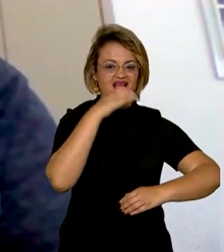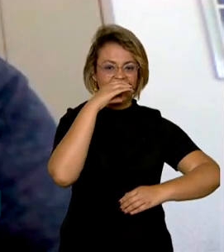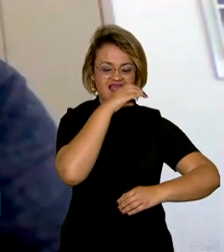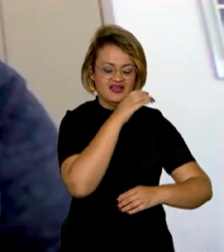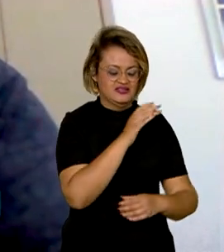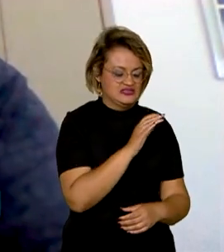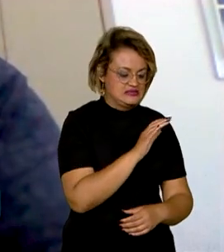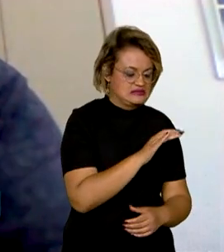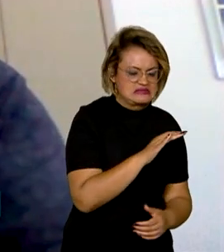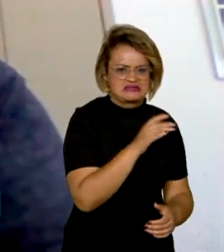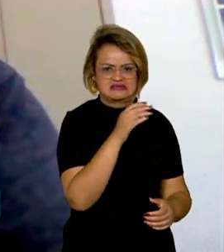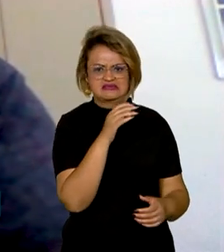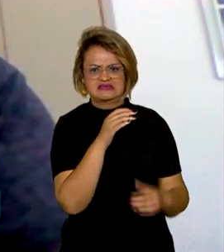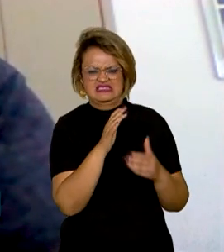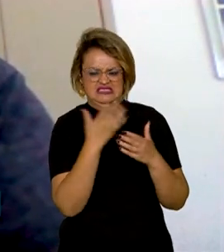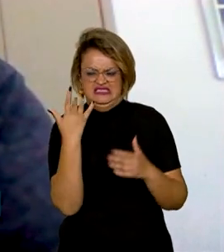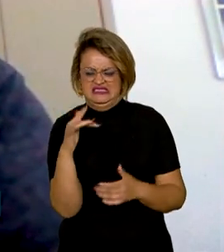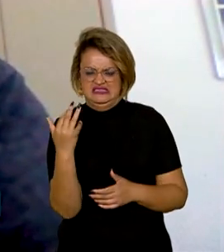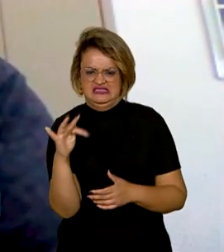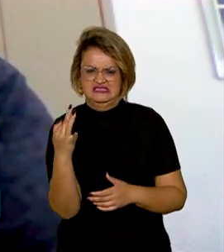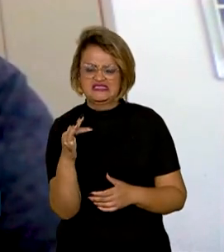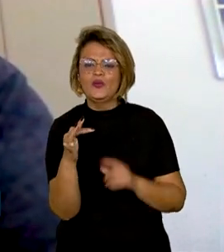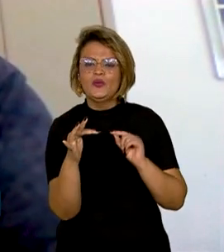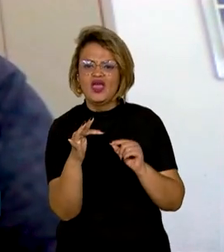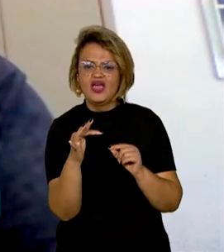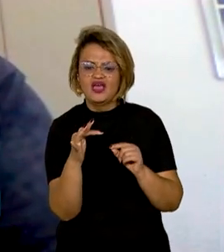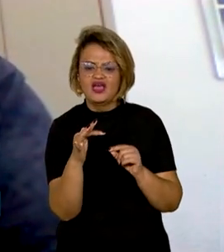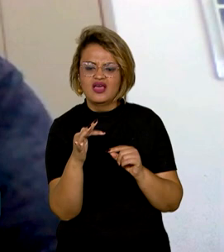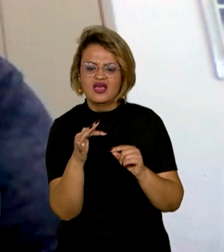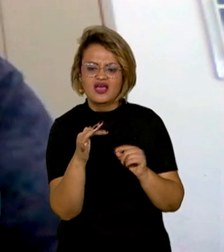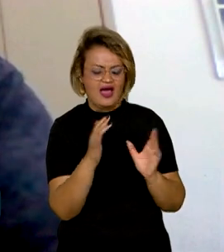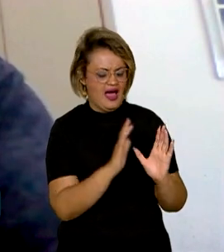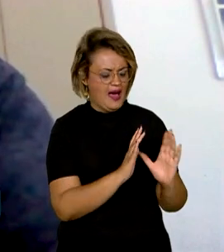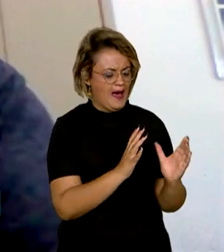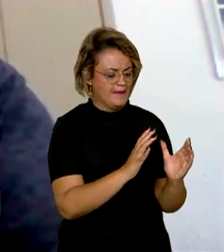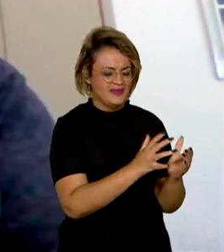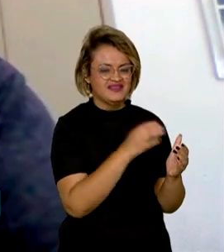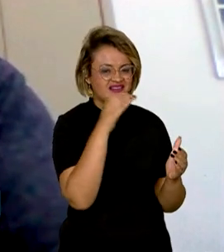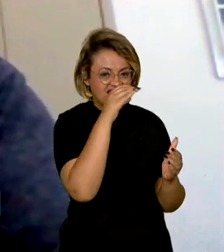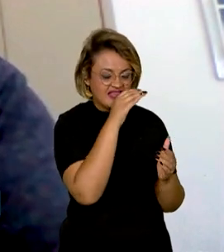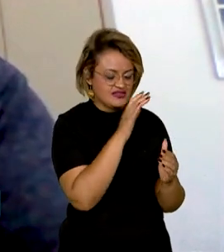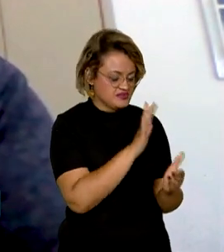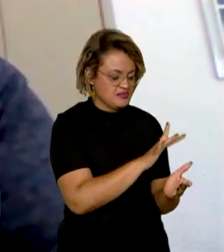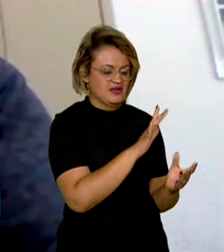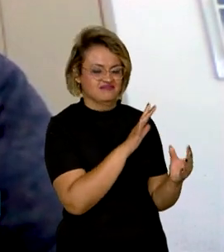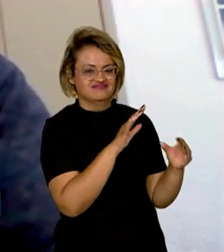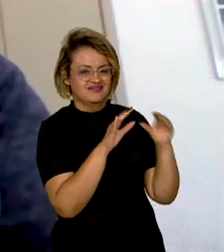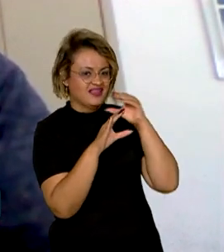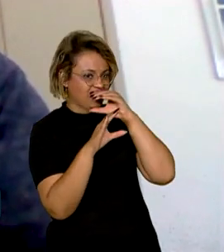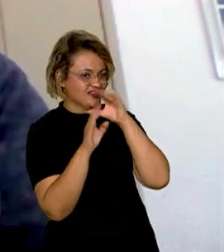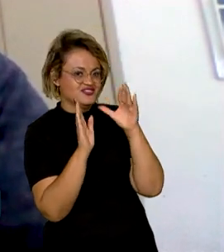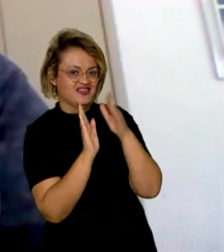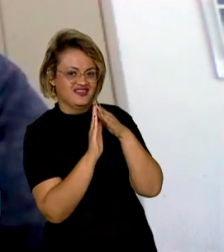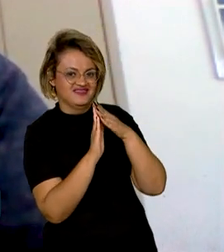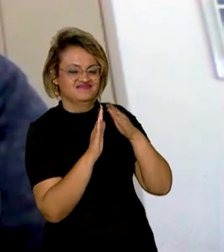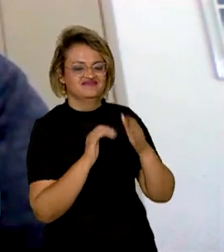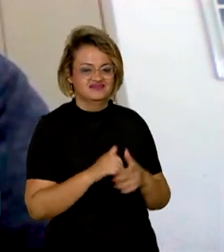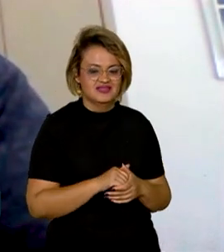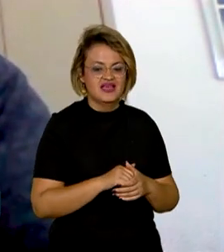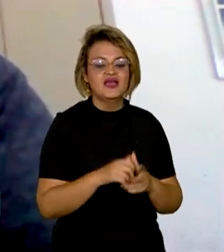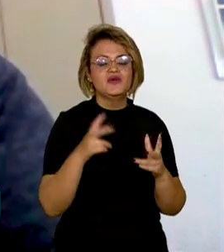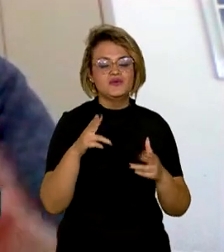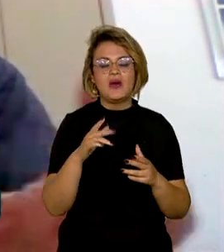mão, você vai queimar a mão, né? O que significa? A panela passou calor para a sua mão. A mesma coisa acontece com